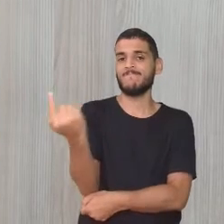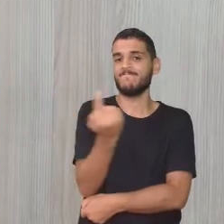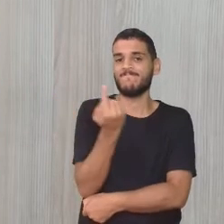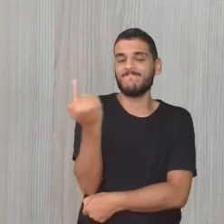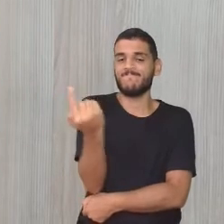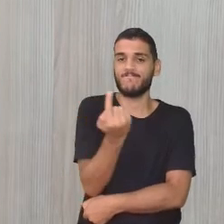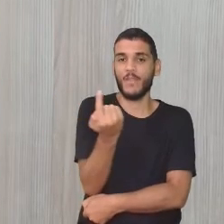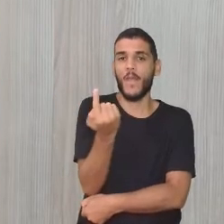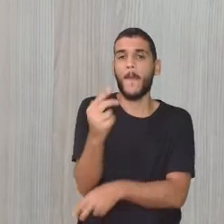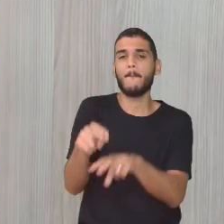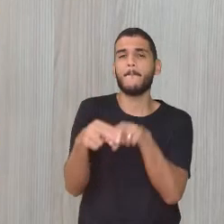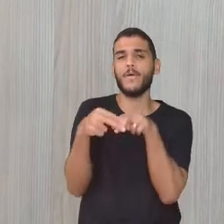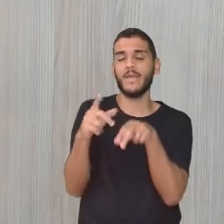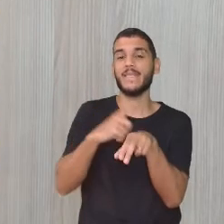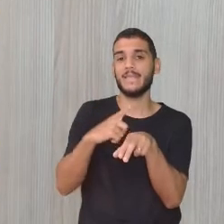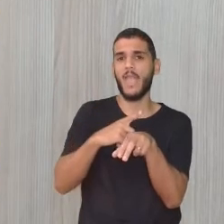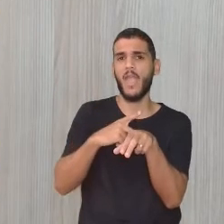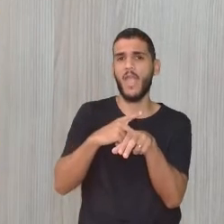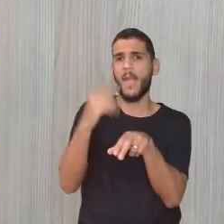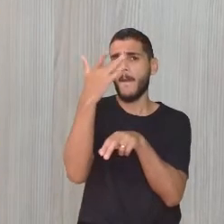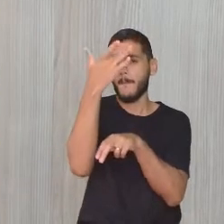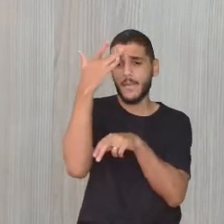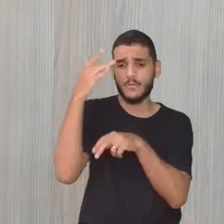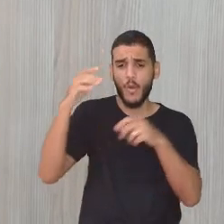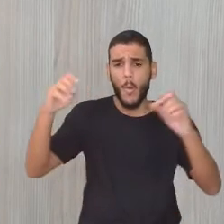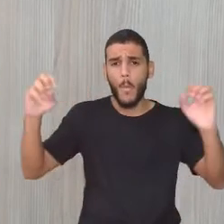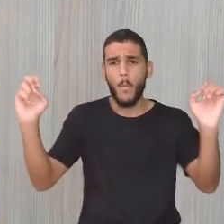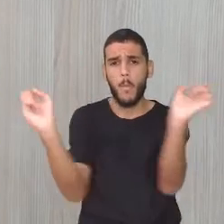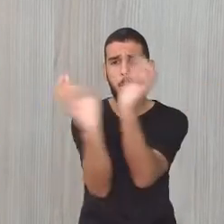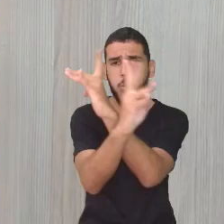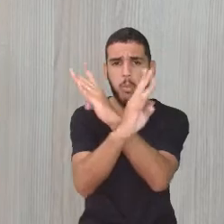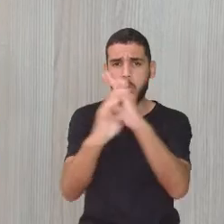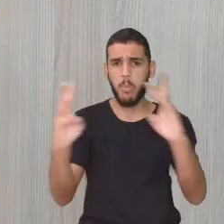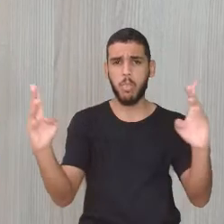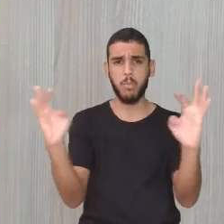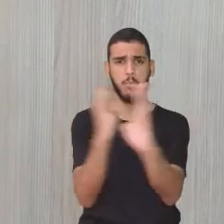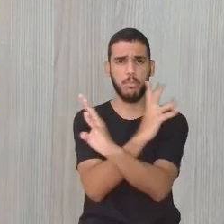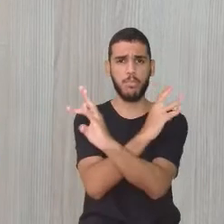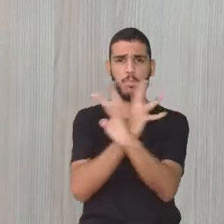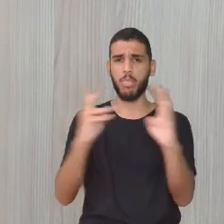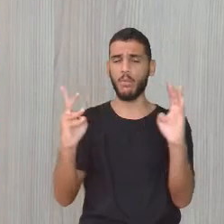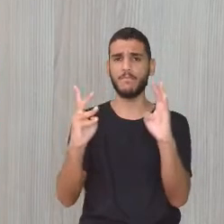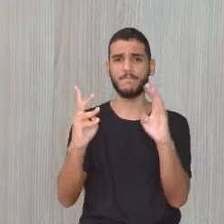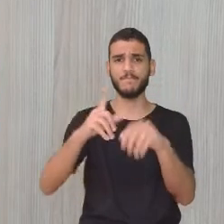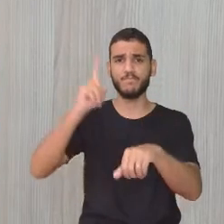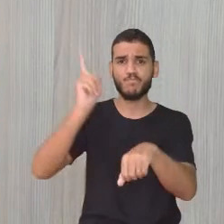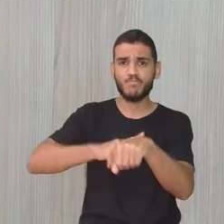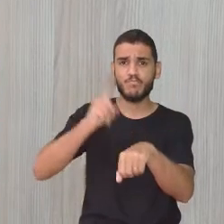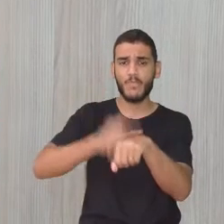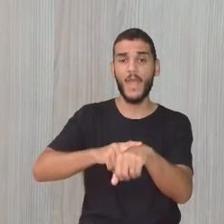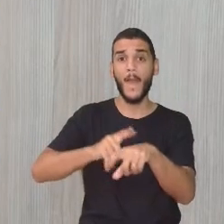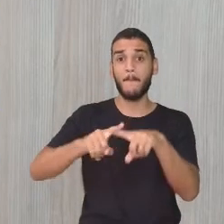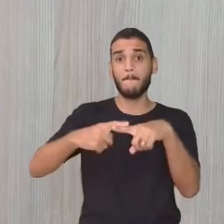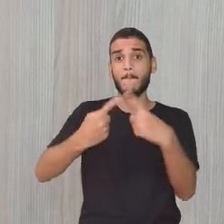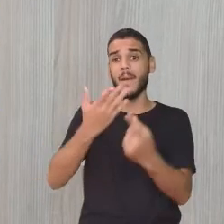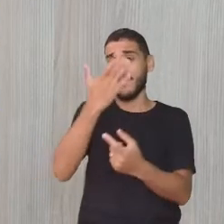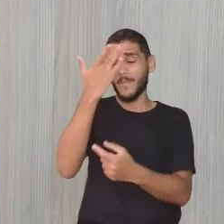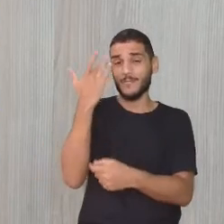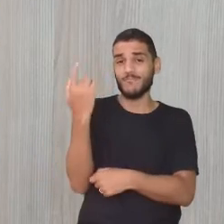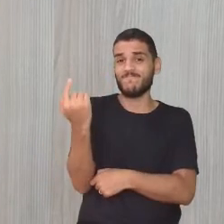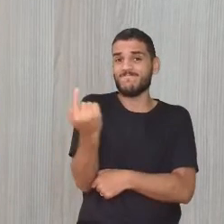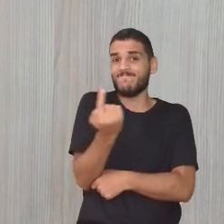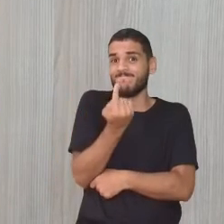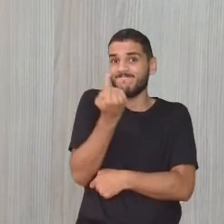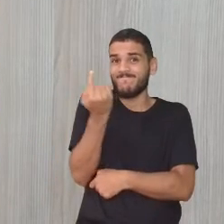pessoas ali, né? A população é muito maior nas cidades, mas as pessoas se sentem só. Você pega um